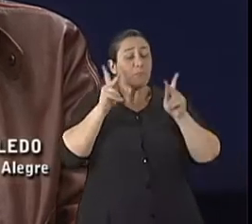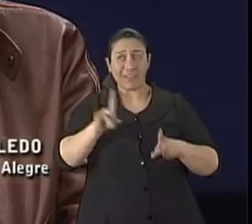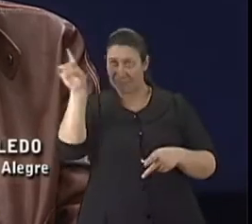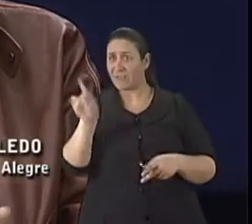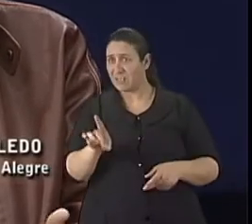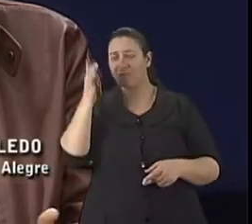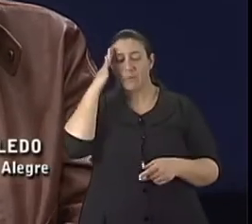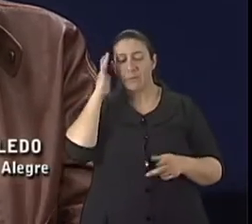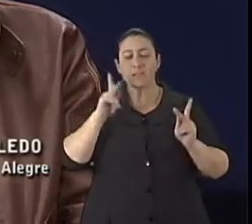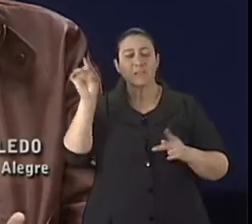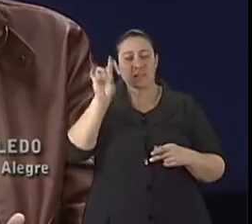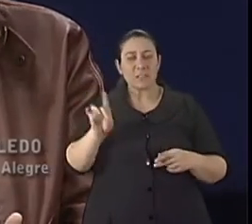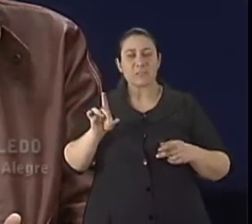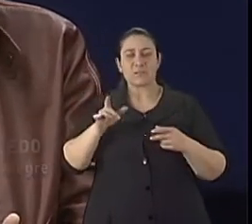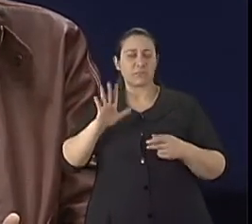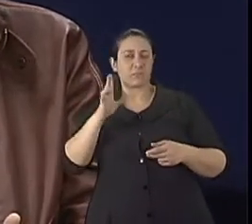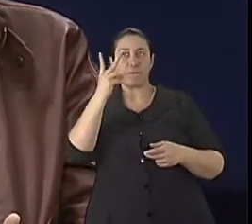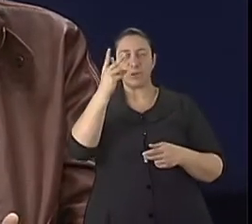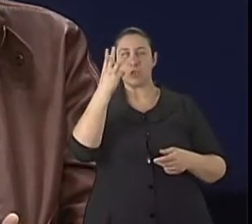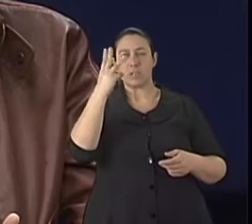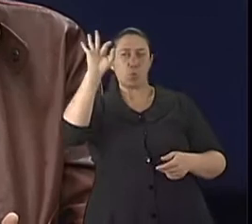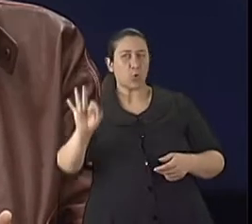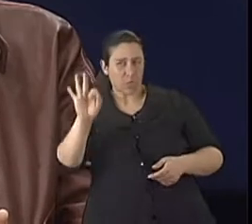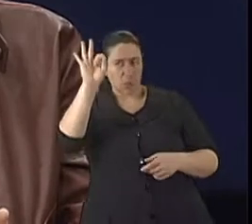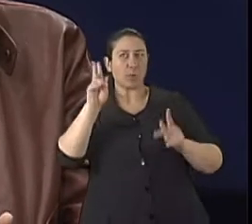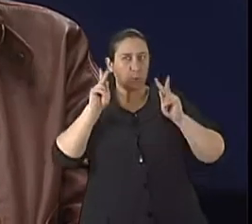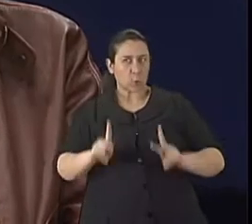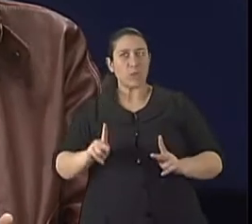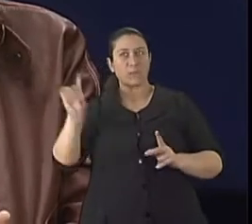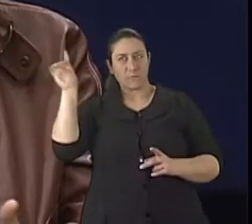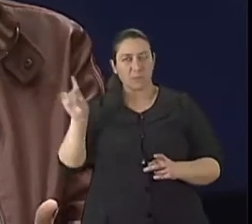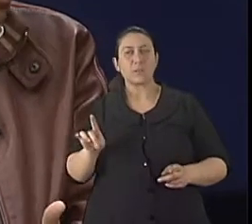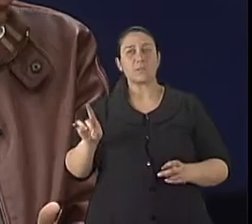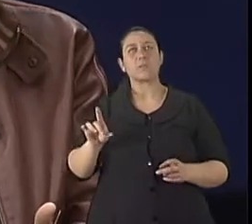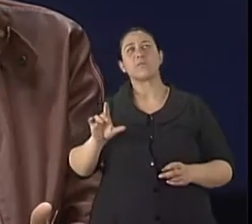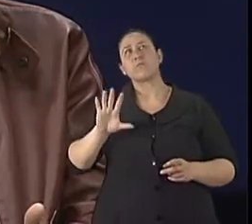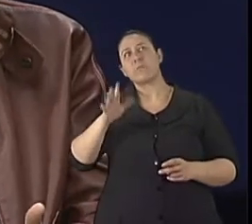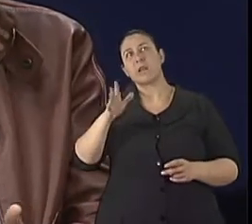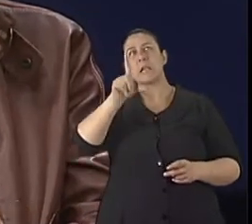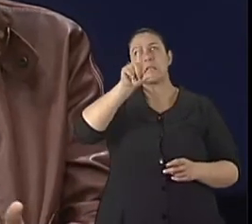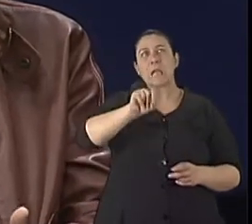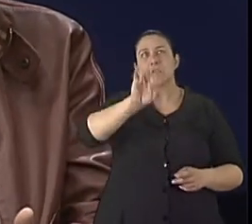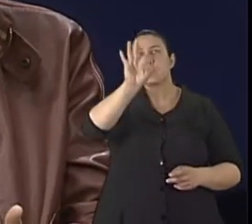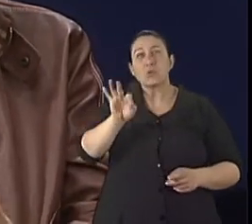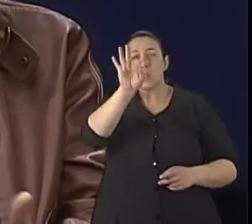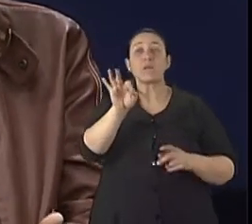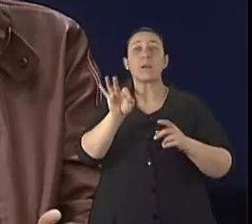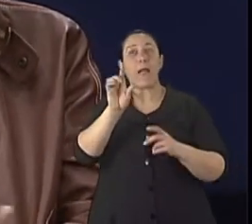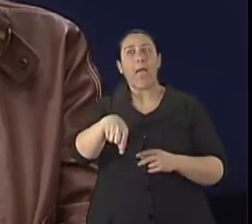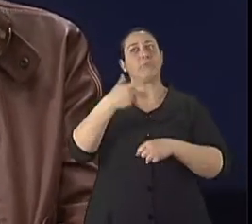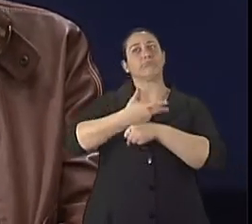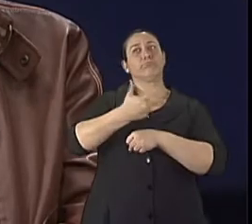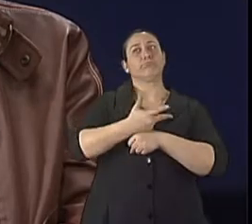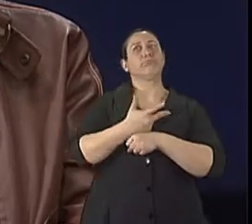município de Portarec, que é em torno de 23%, somado a isso, 10%, 12% de idosos, nós temos uma população